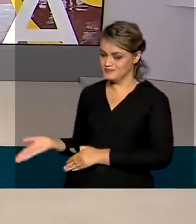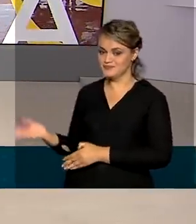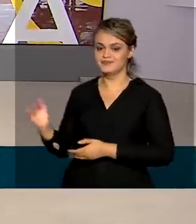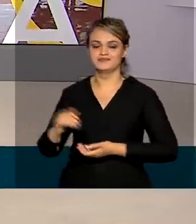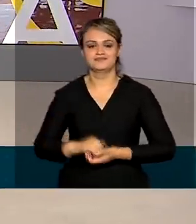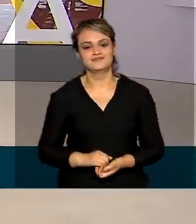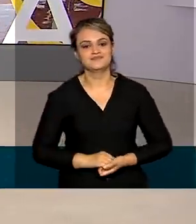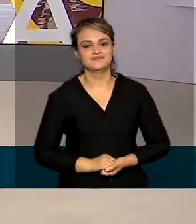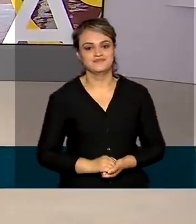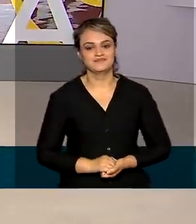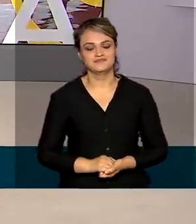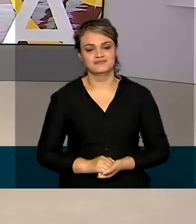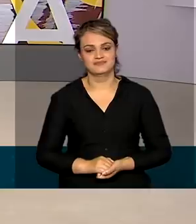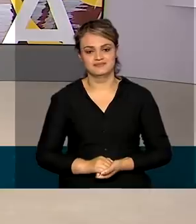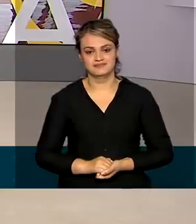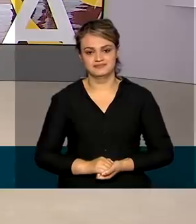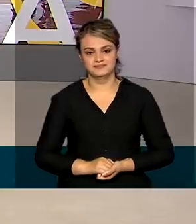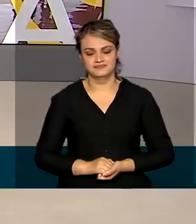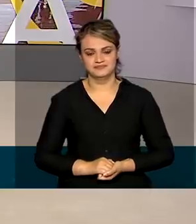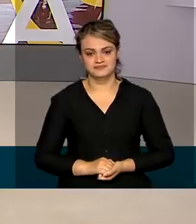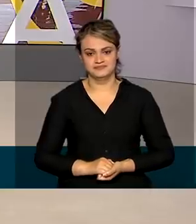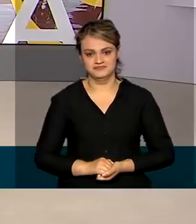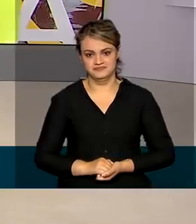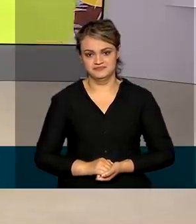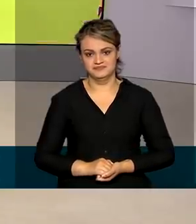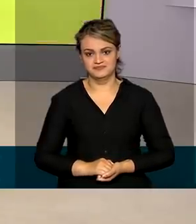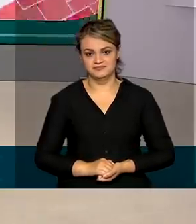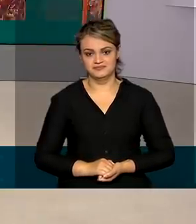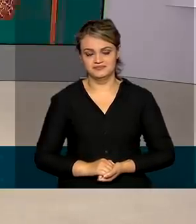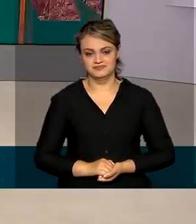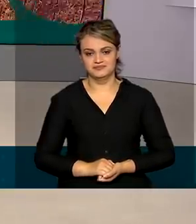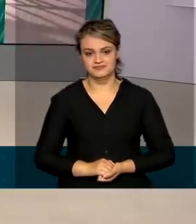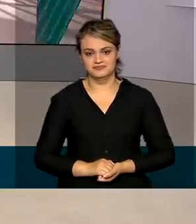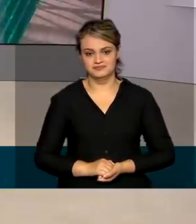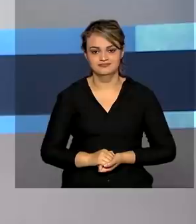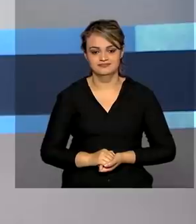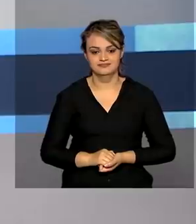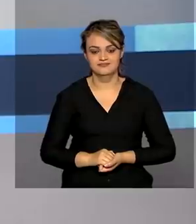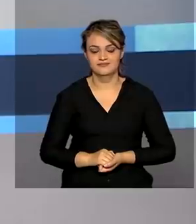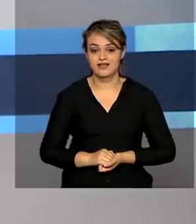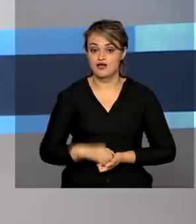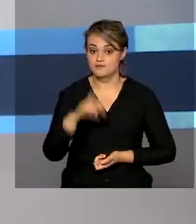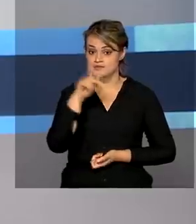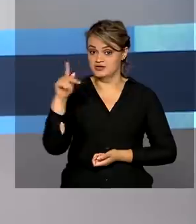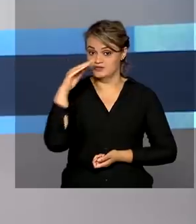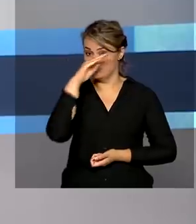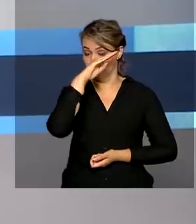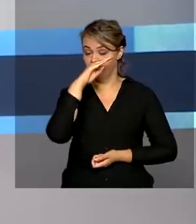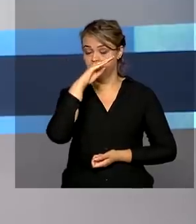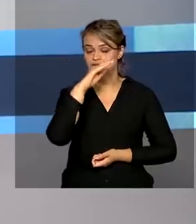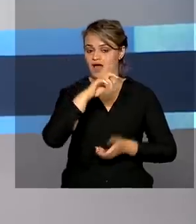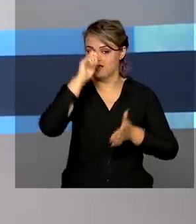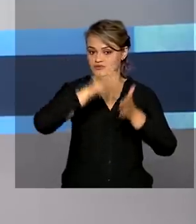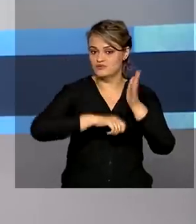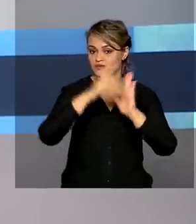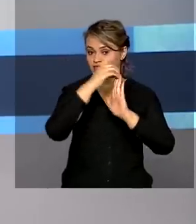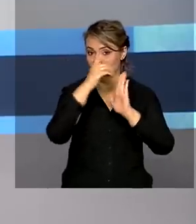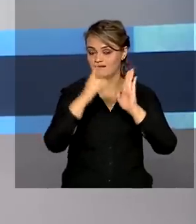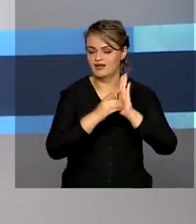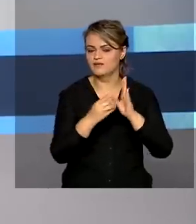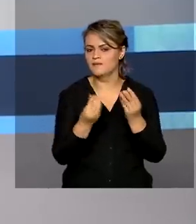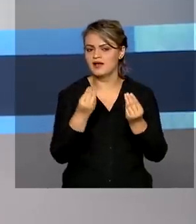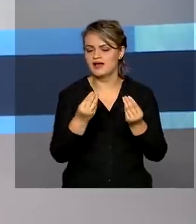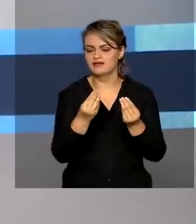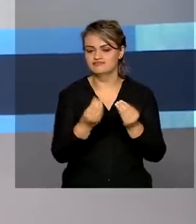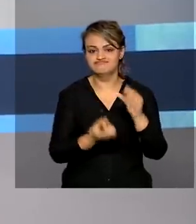vacinômetro do governo federal que pode ser acessado pelo site LocalizaSus. O presidente Jair Bolsonaro assinou um decreto que cria